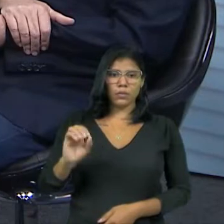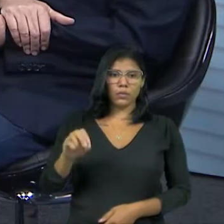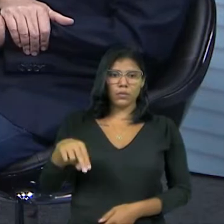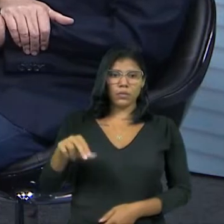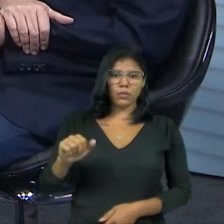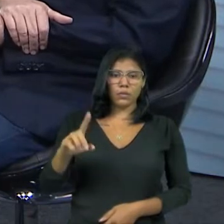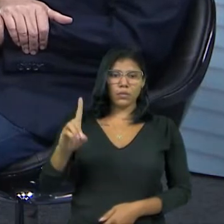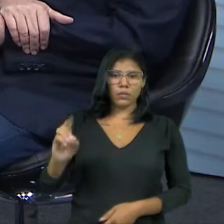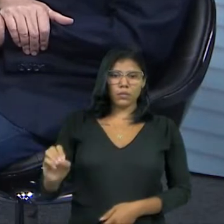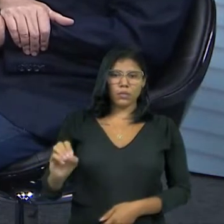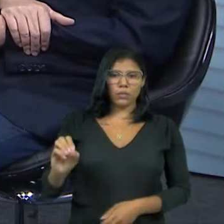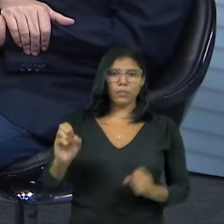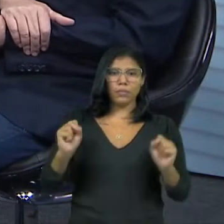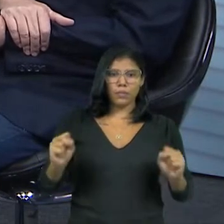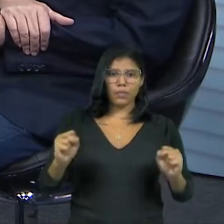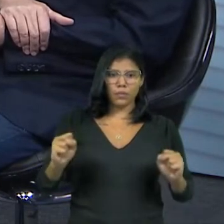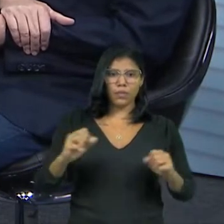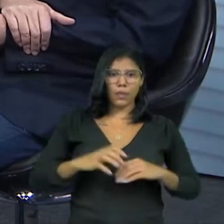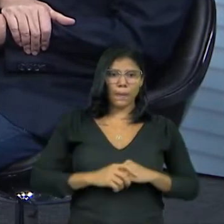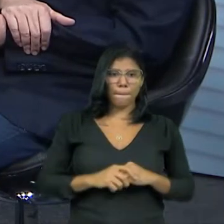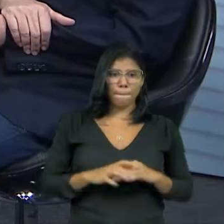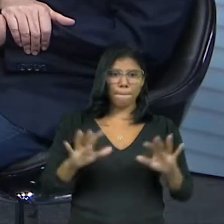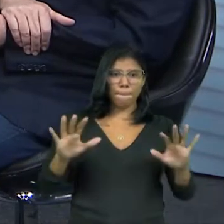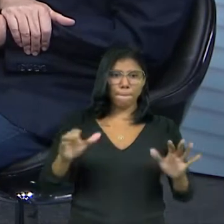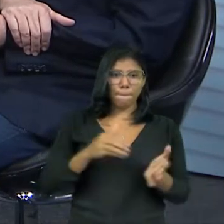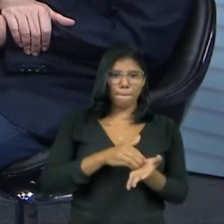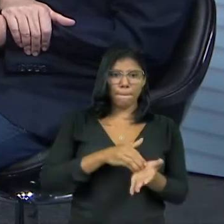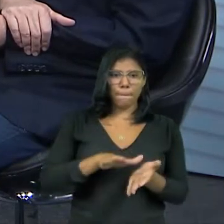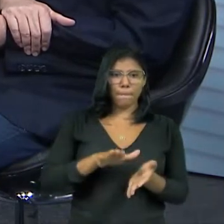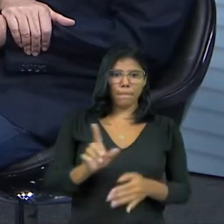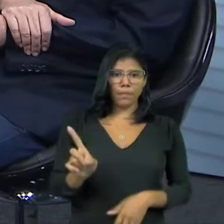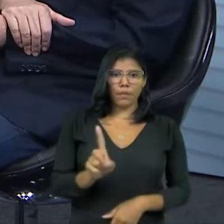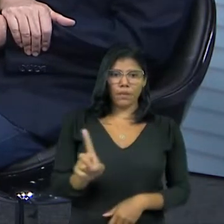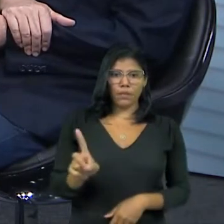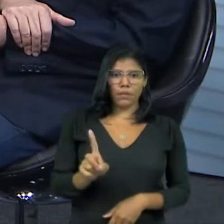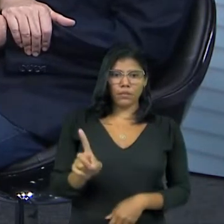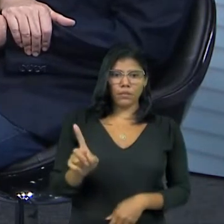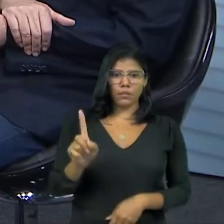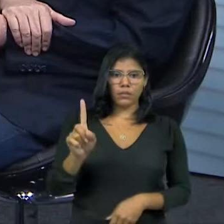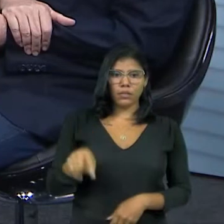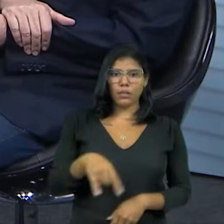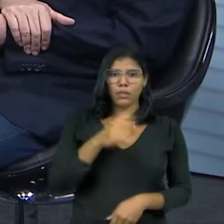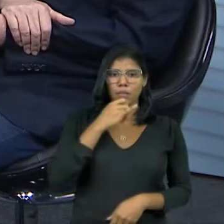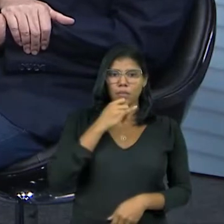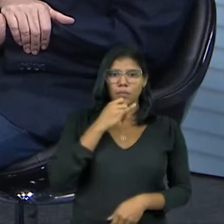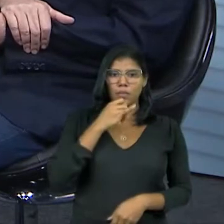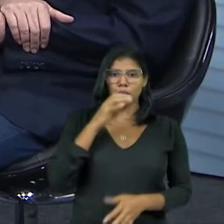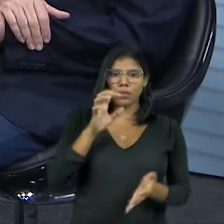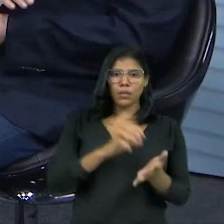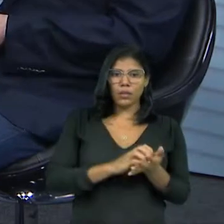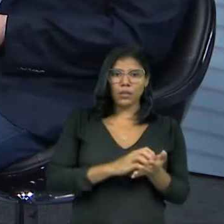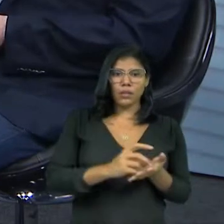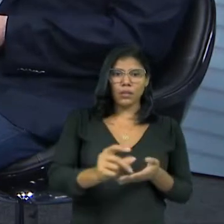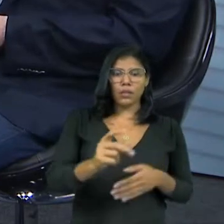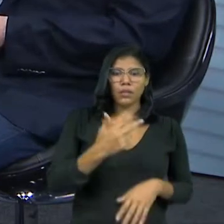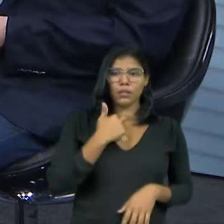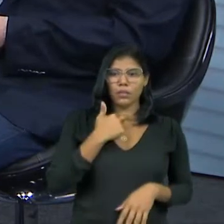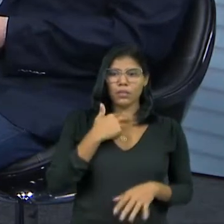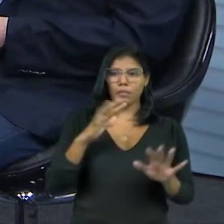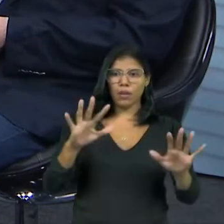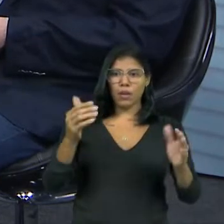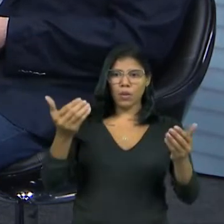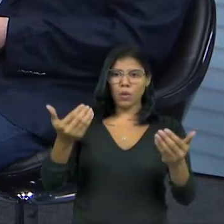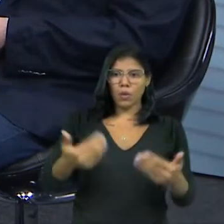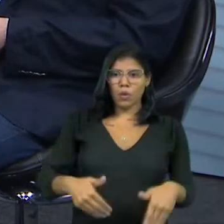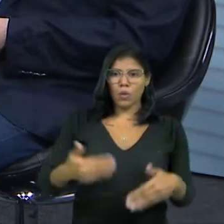né? O de cargo comissionado. comissionado. Isso, é. Mas demissão, não. A demissão, que é aquela demissão de quem é cargo efetivo, não Mas um concurso